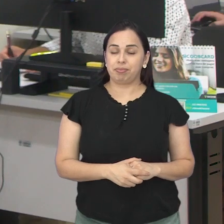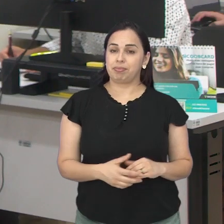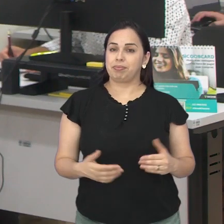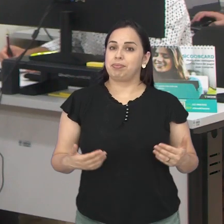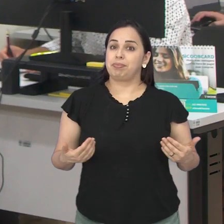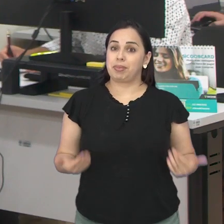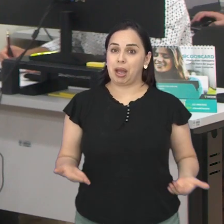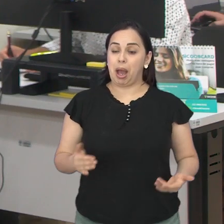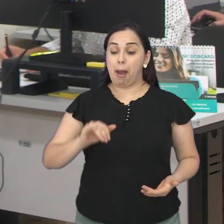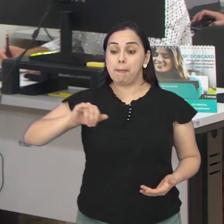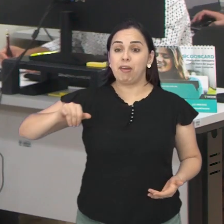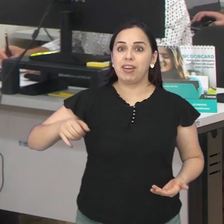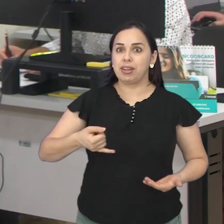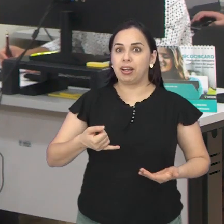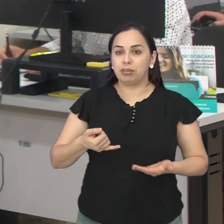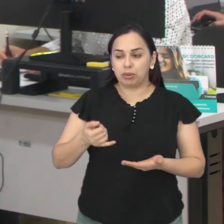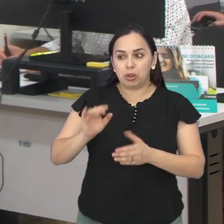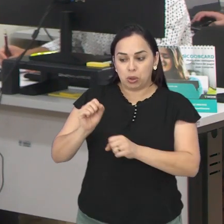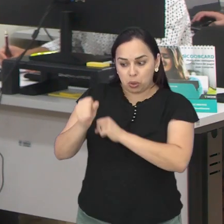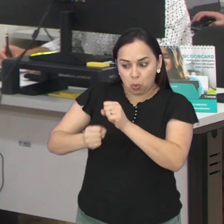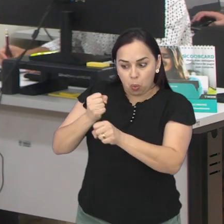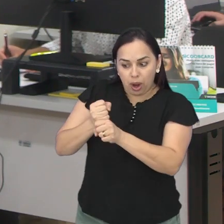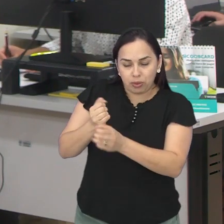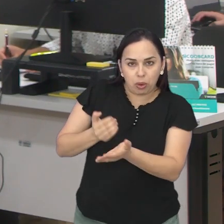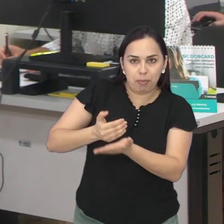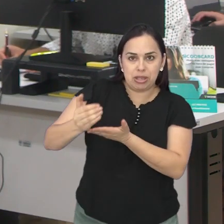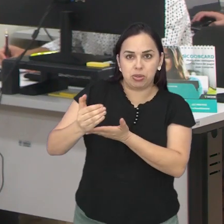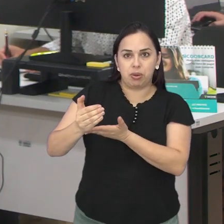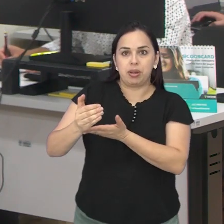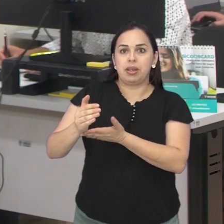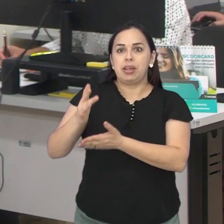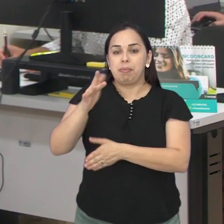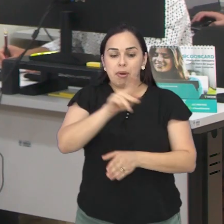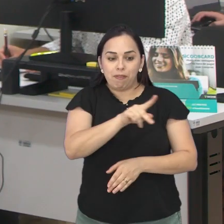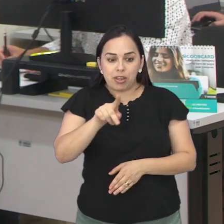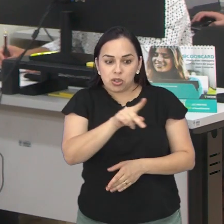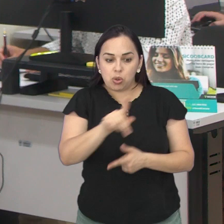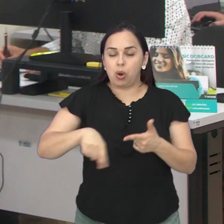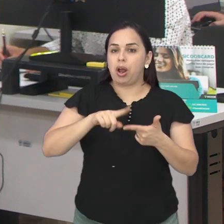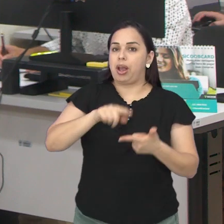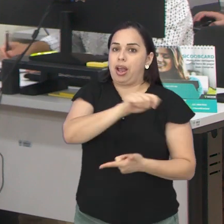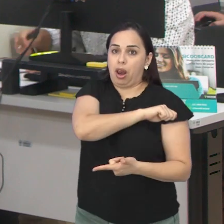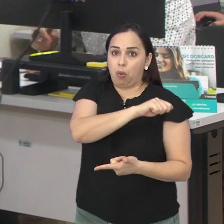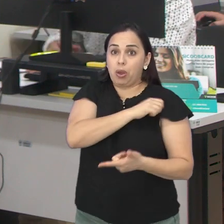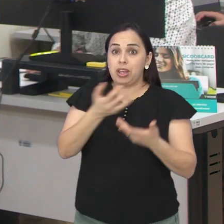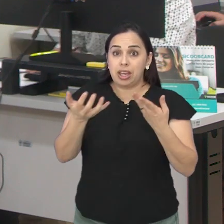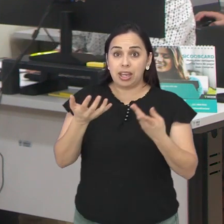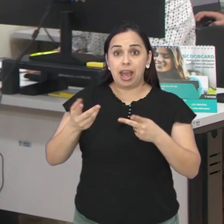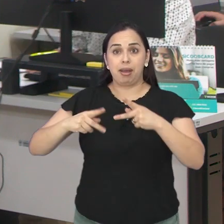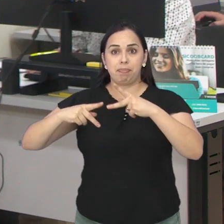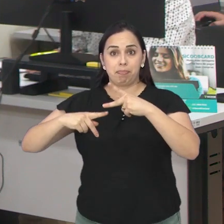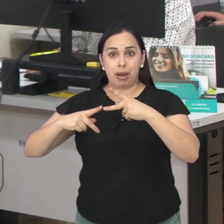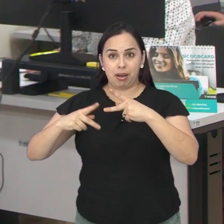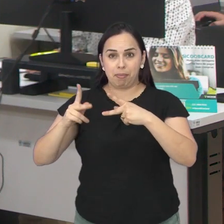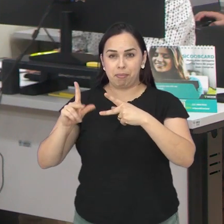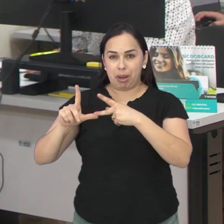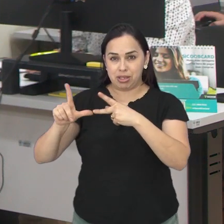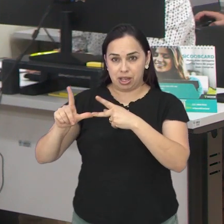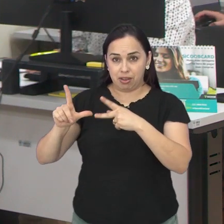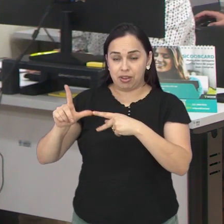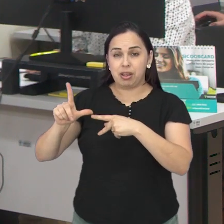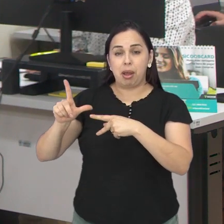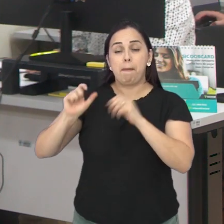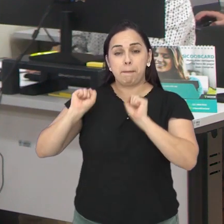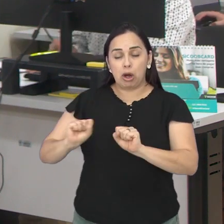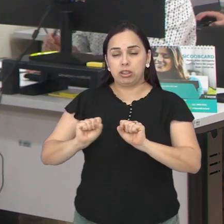Bom, aproveitando também o começo do ano letivo, professores e alunos que querem solicitar o passe livre já podem preencher o formulário para pedir